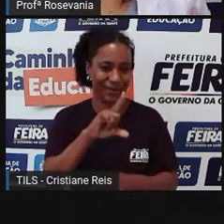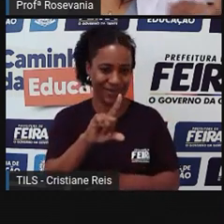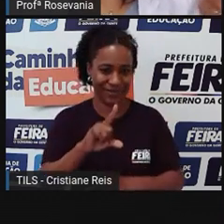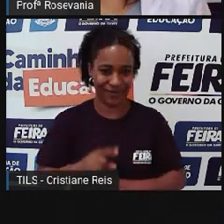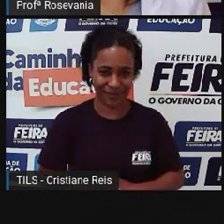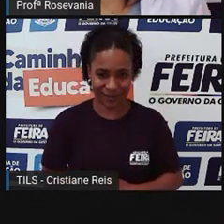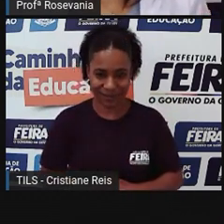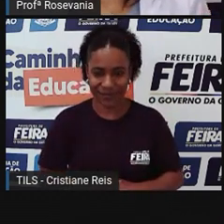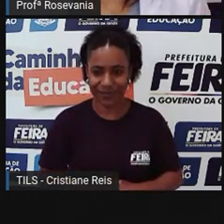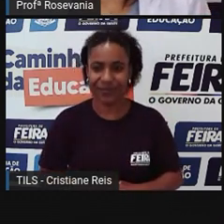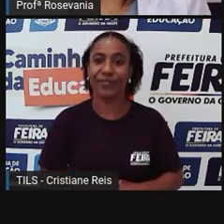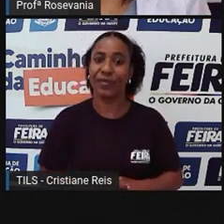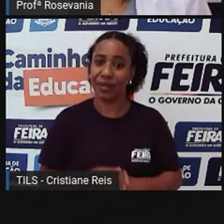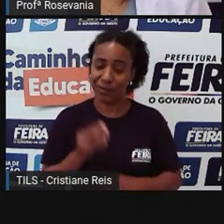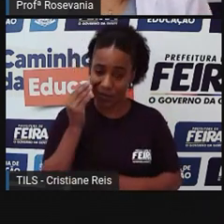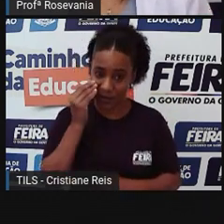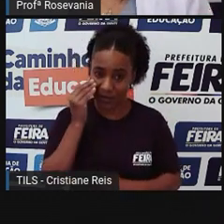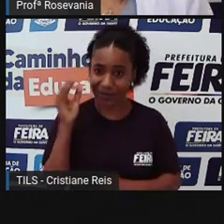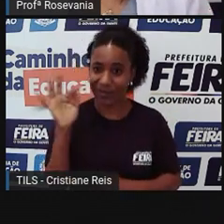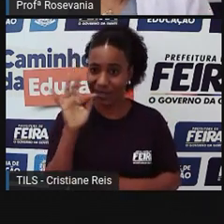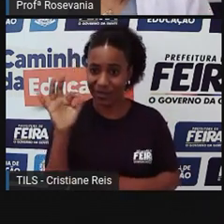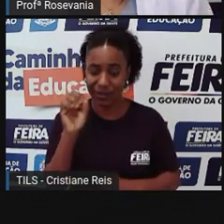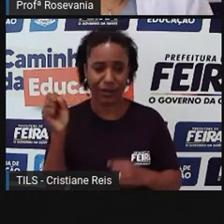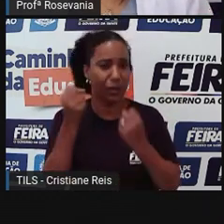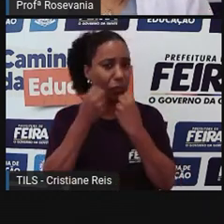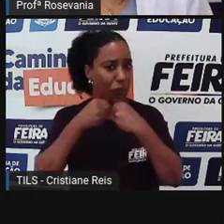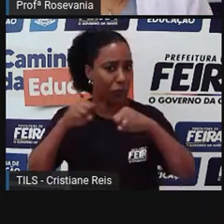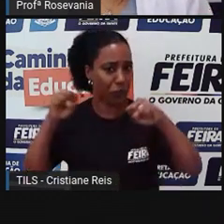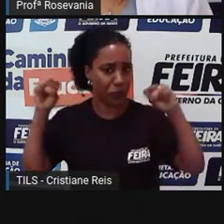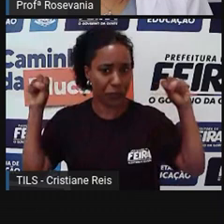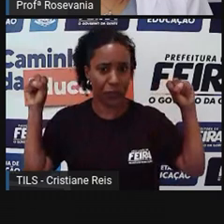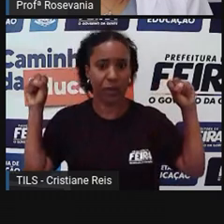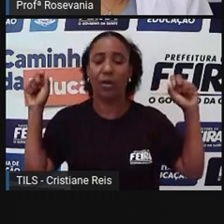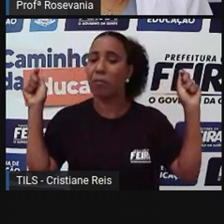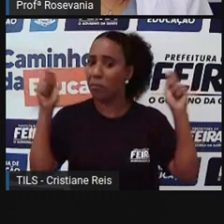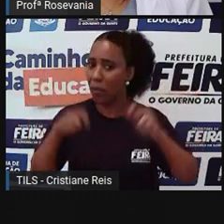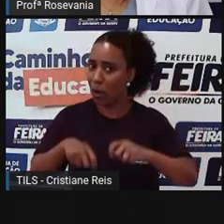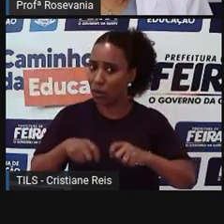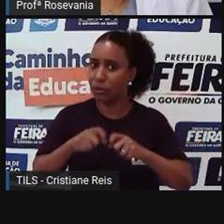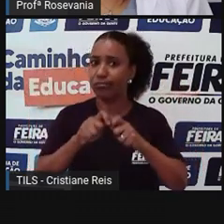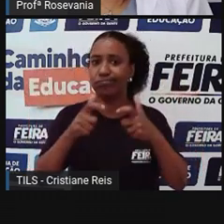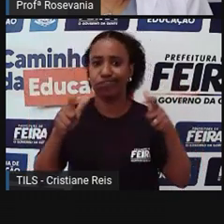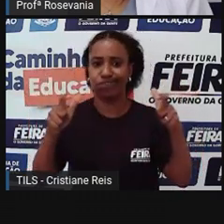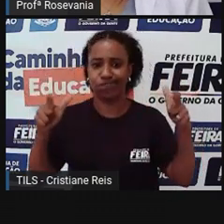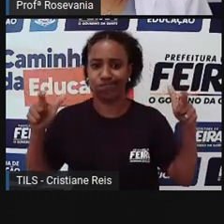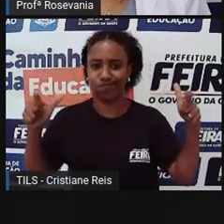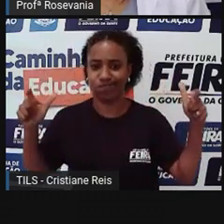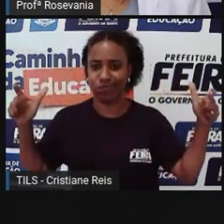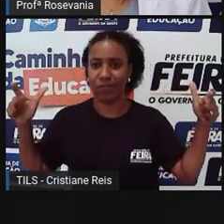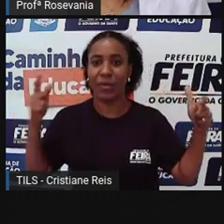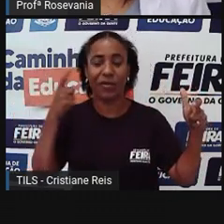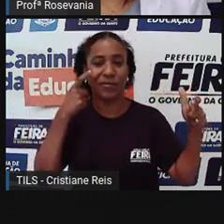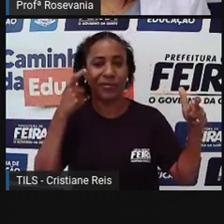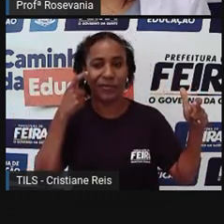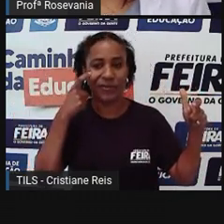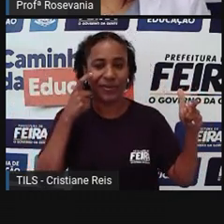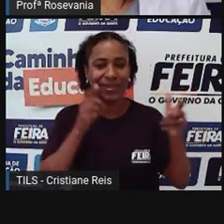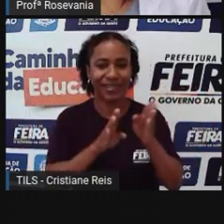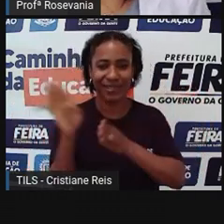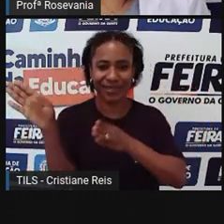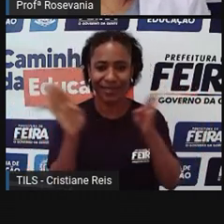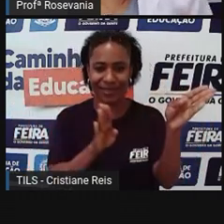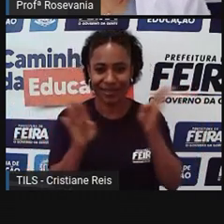E não, a nossa cidade vai crescer mais ainda, e em destaque a gente tem aqui essas principais vias, dando essa